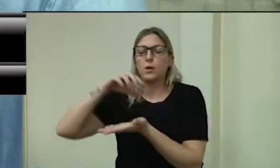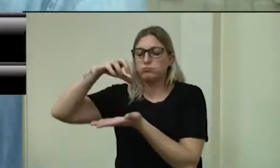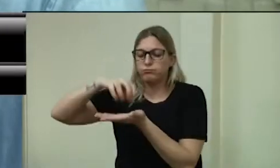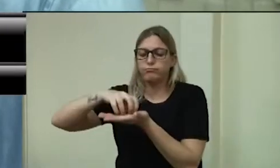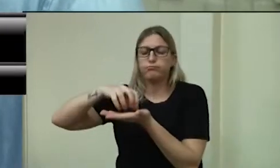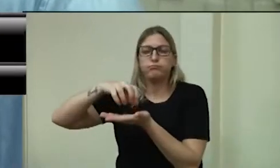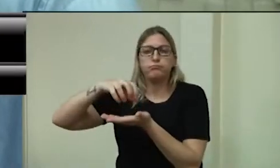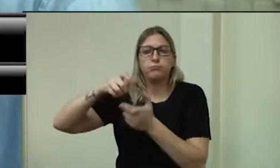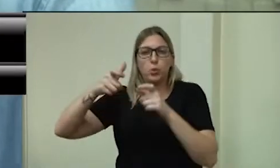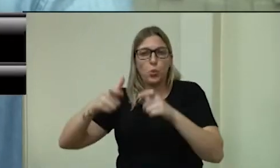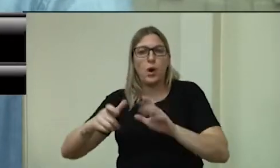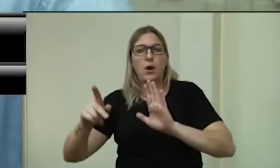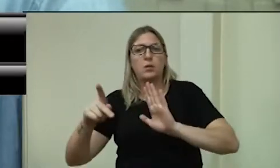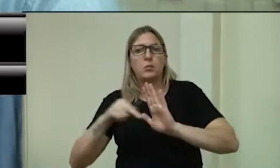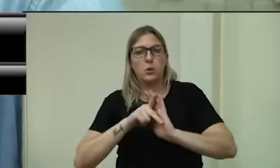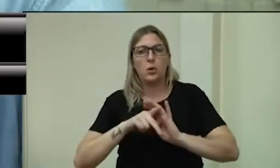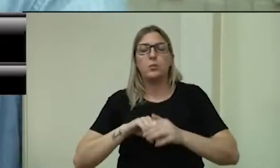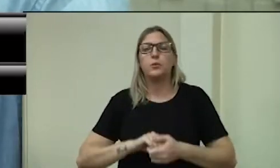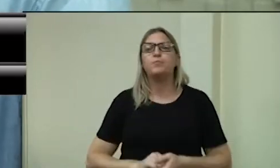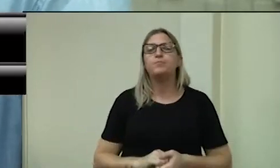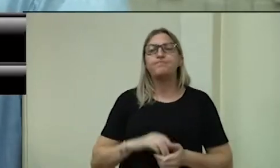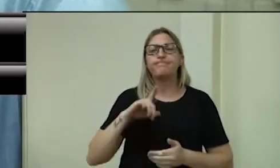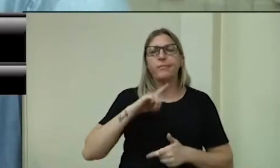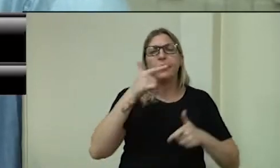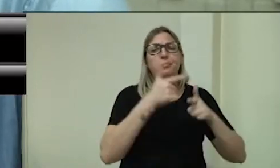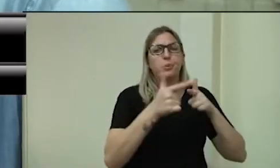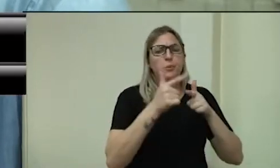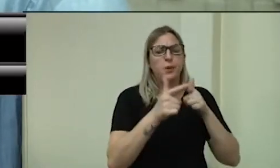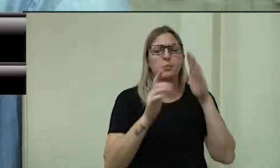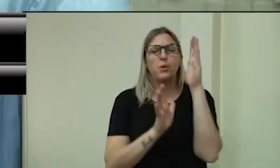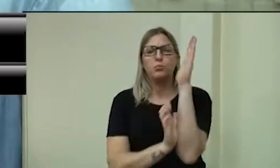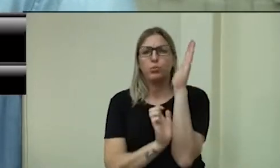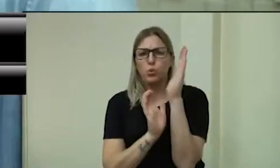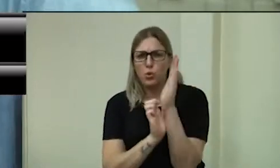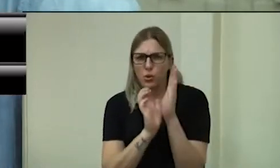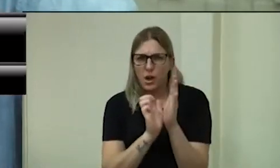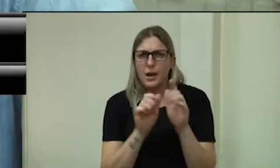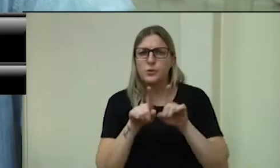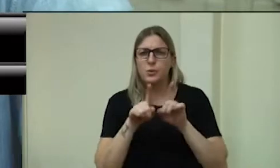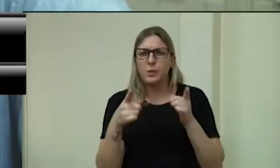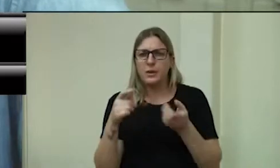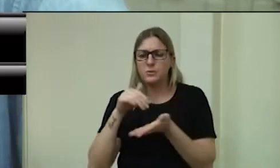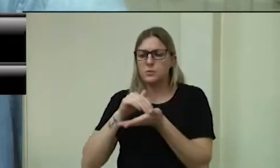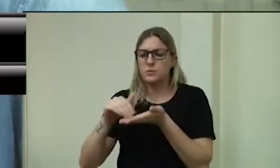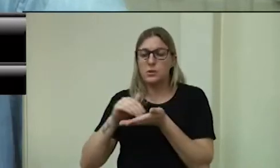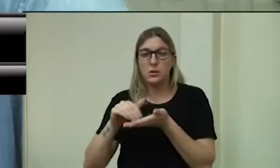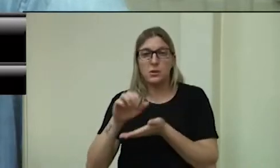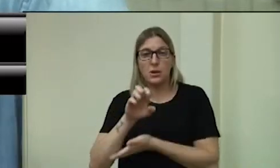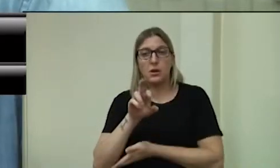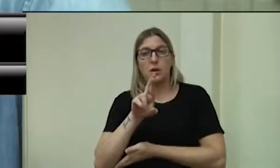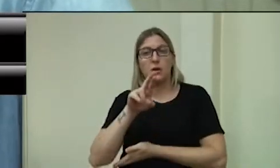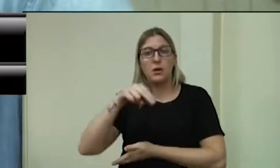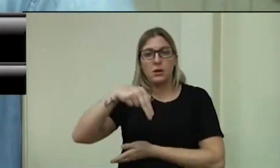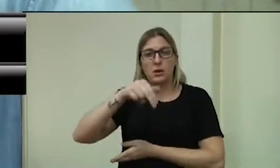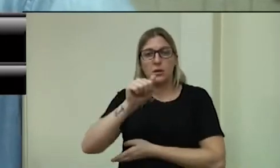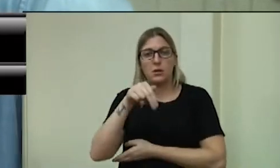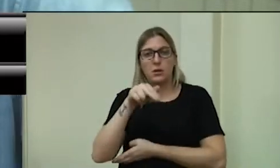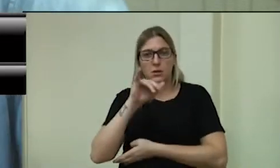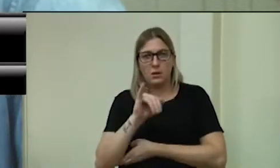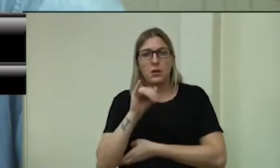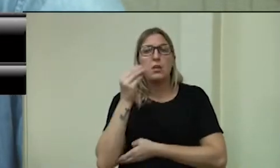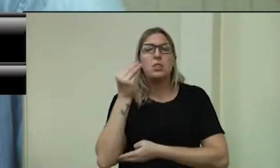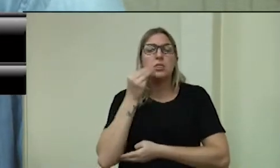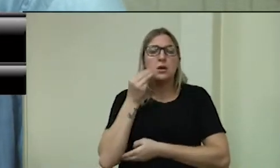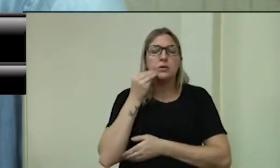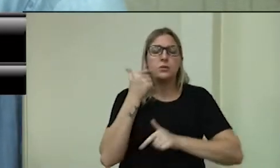burocráticos, mas que o secretário Hernani está tentando fazer com que o processo se agilize. Que quanto mais empresas e